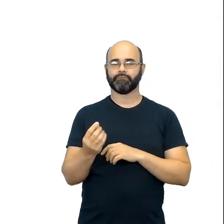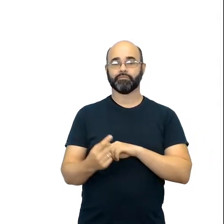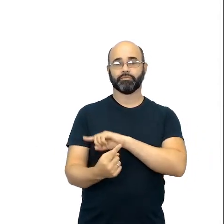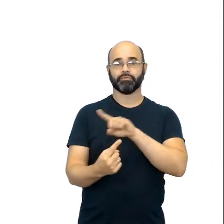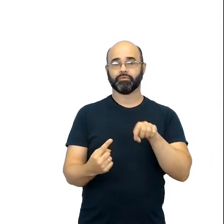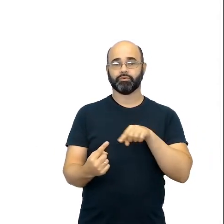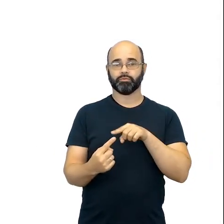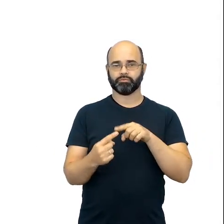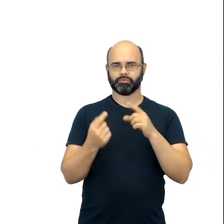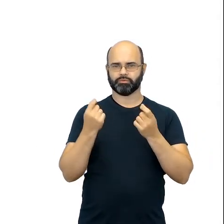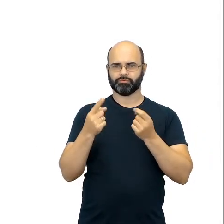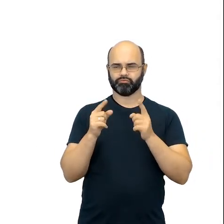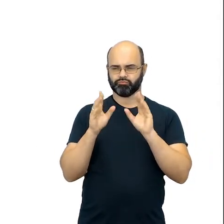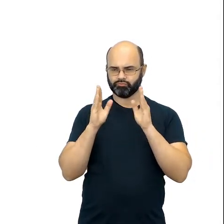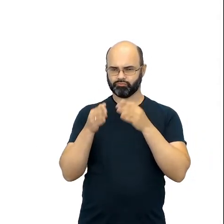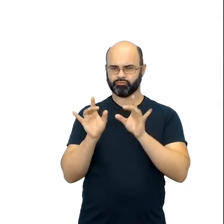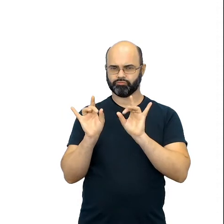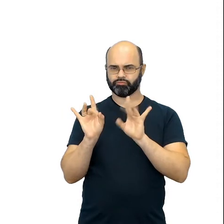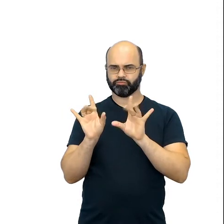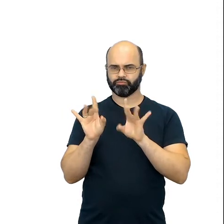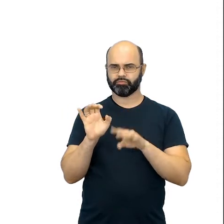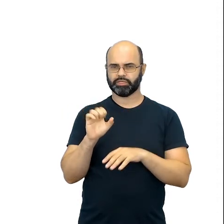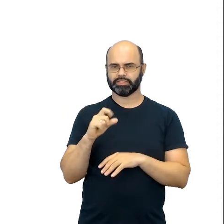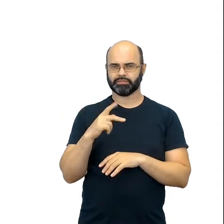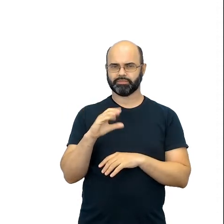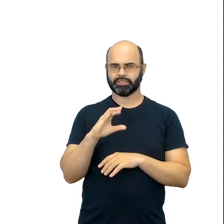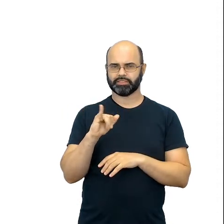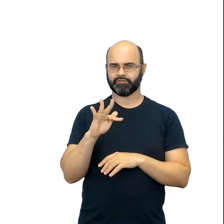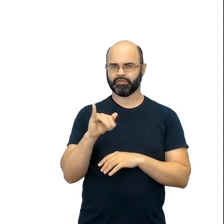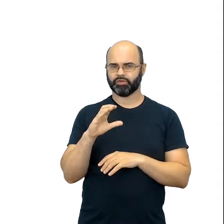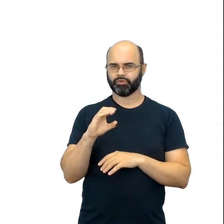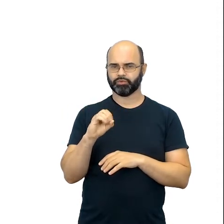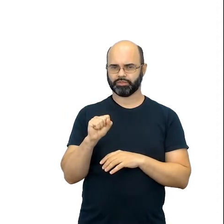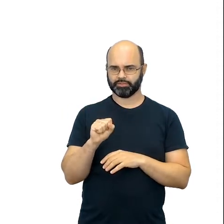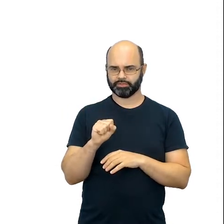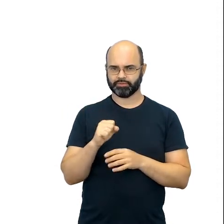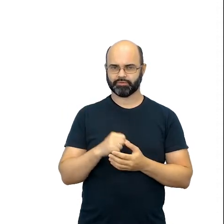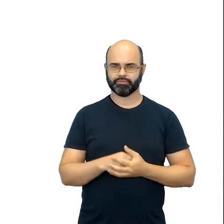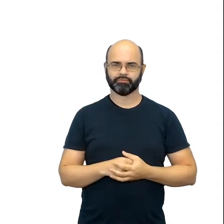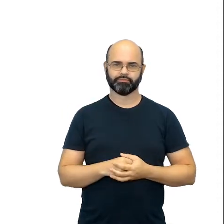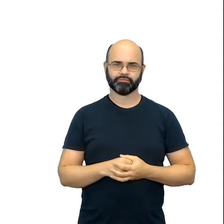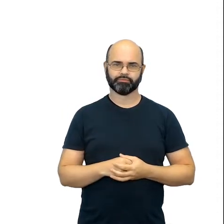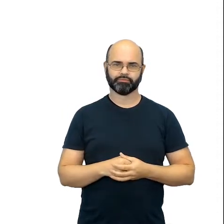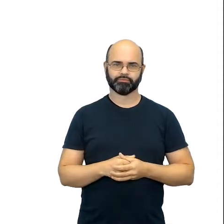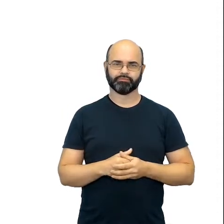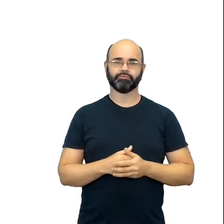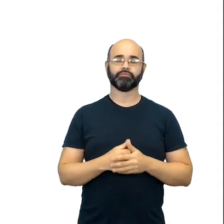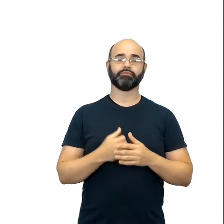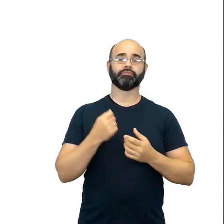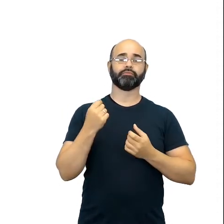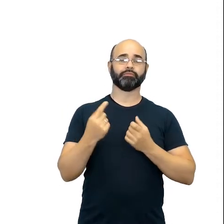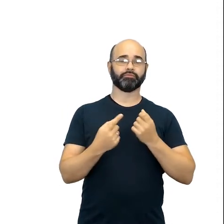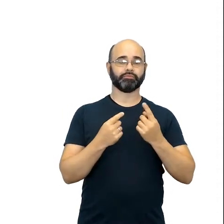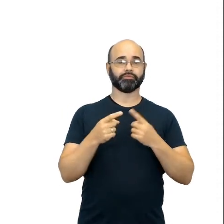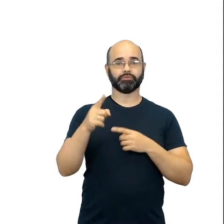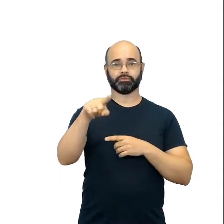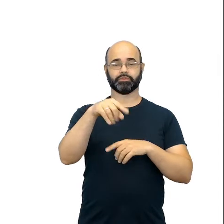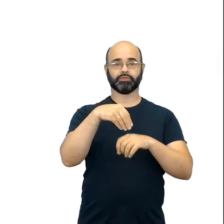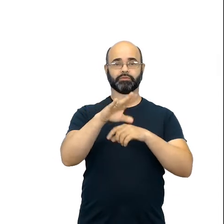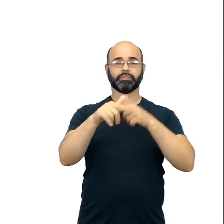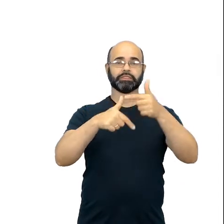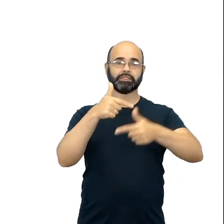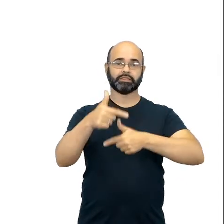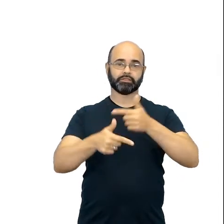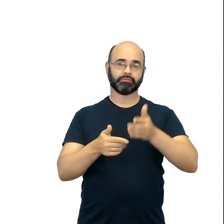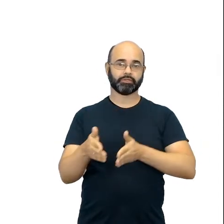específicos, tá? Alguns objetivos que vão nortear a ação de vocês. O que quer dizer?